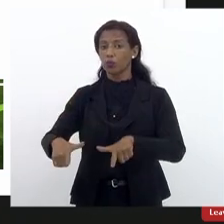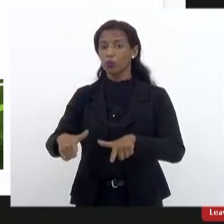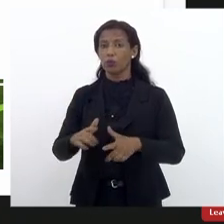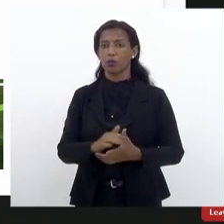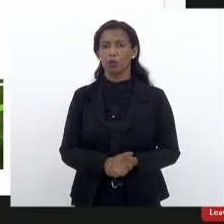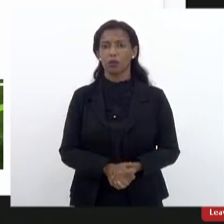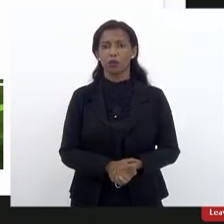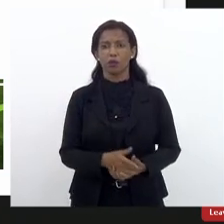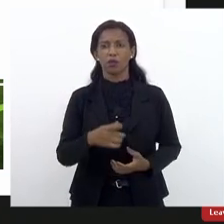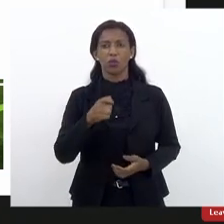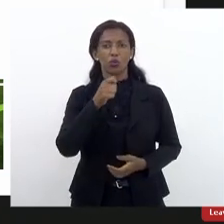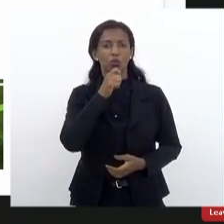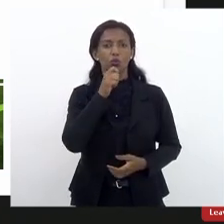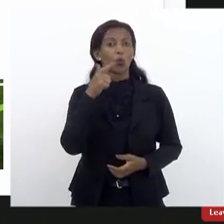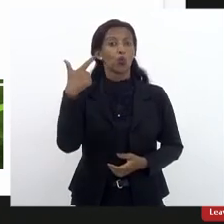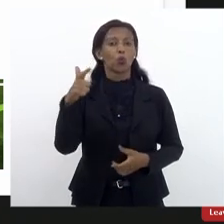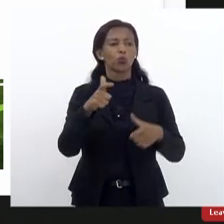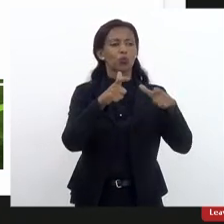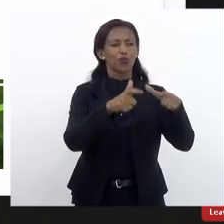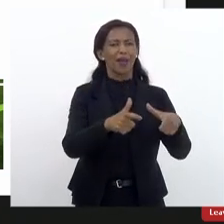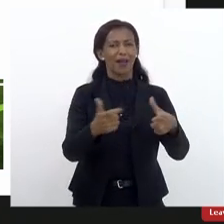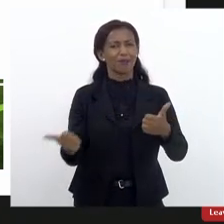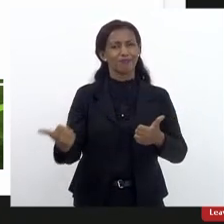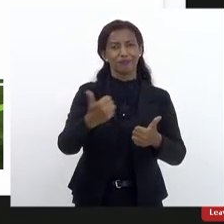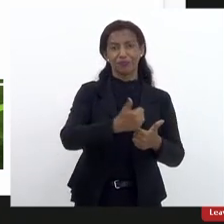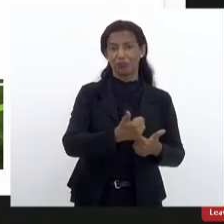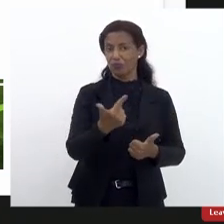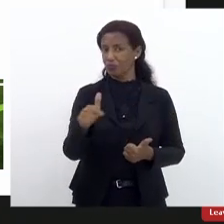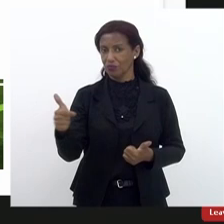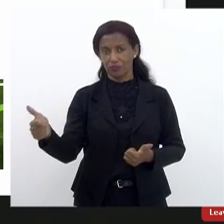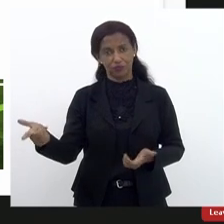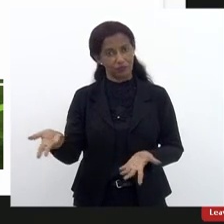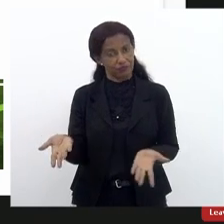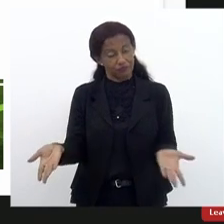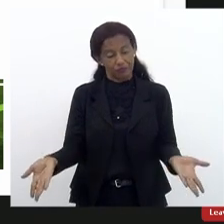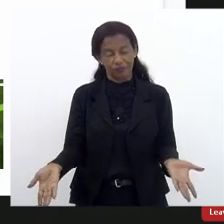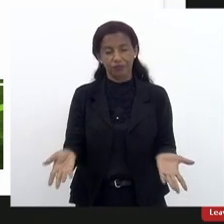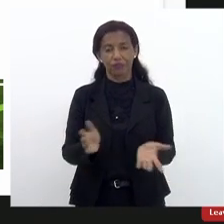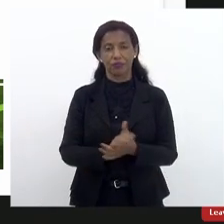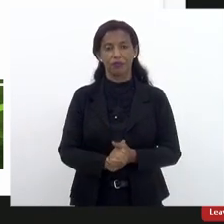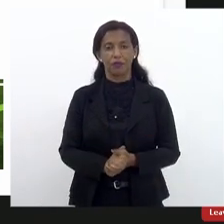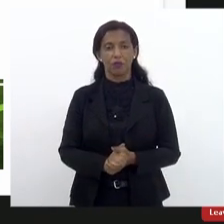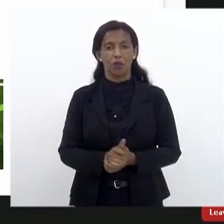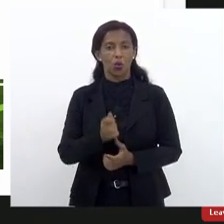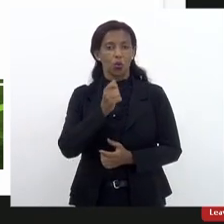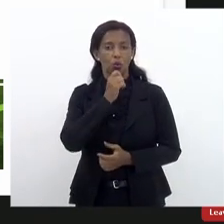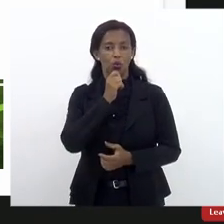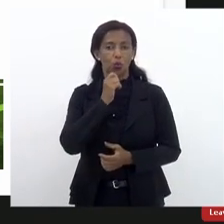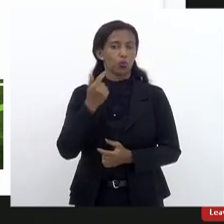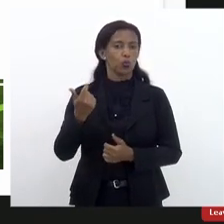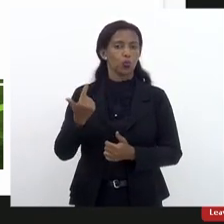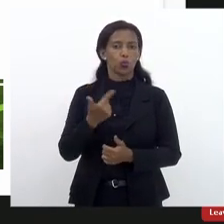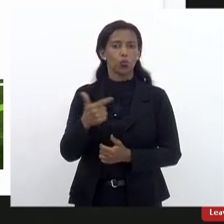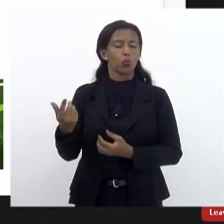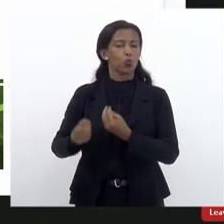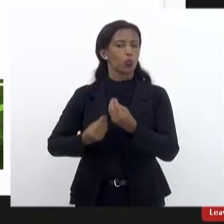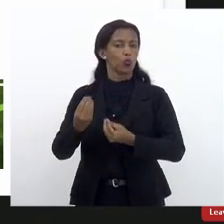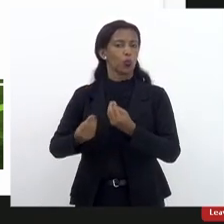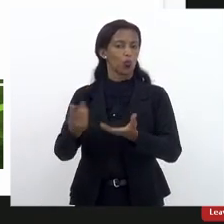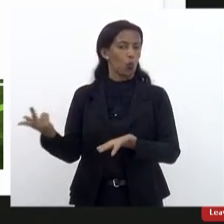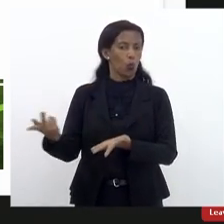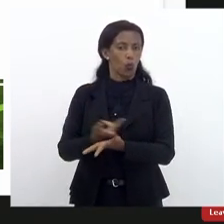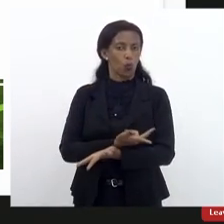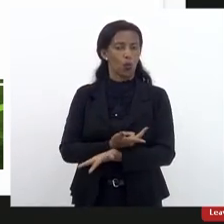e não se tinha um outro lugar para ir. E, obviamente, que assim não poderia acontecer.